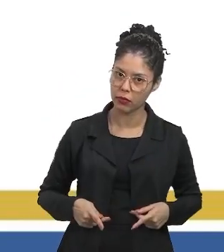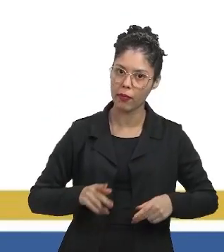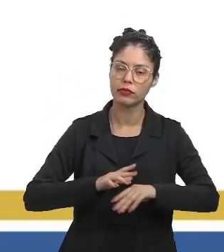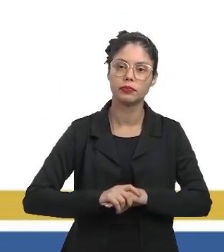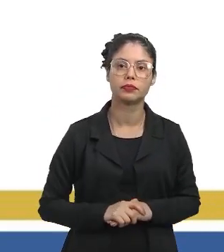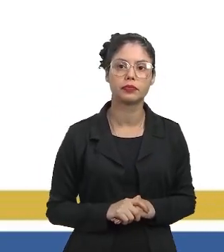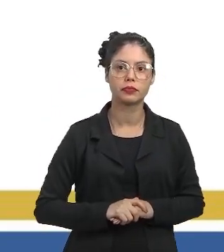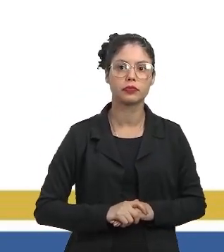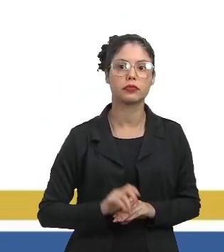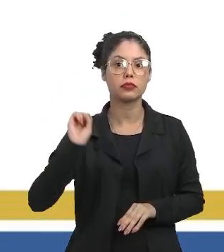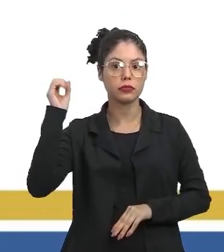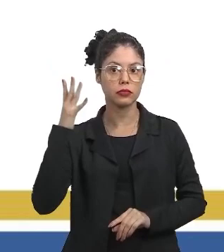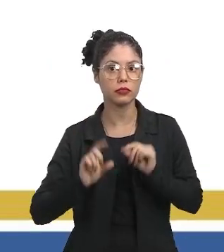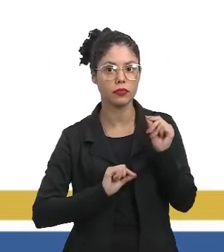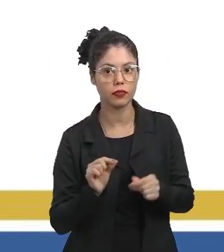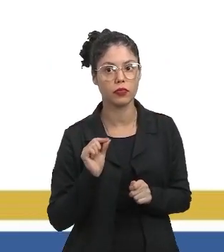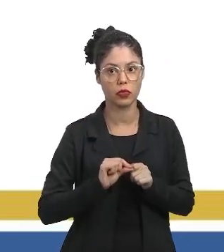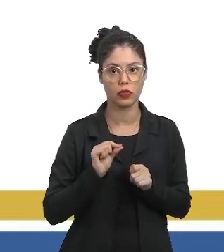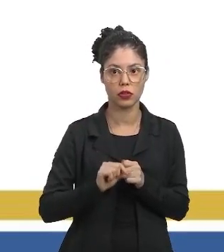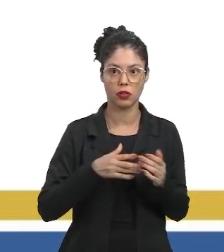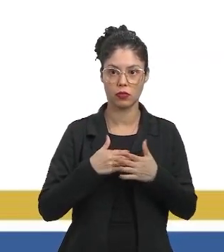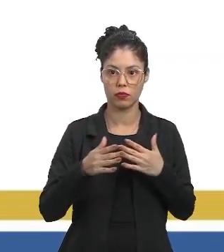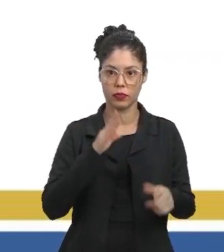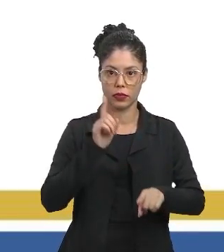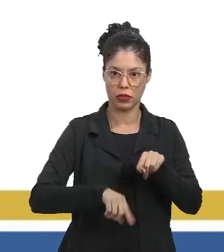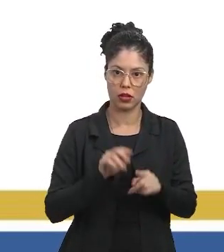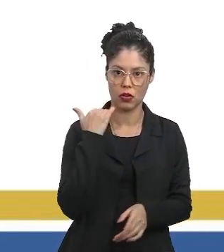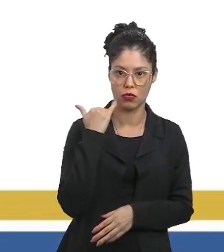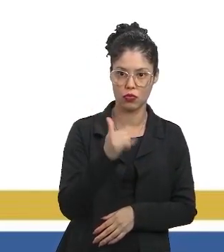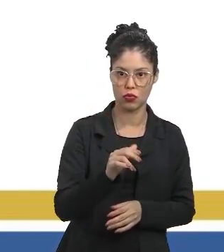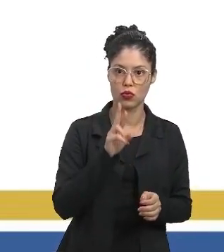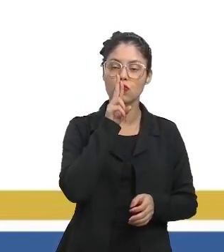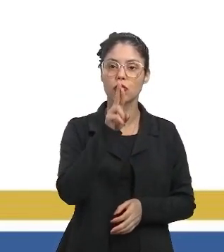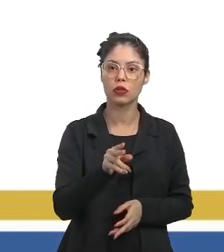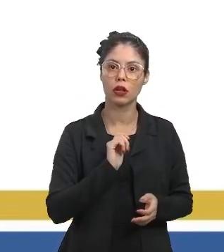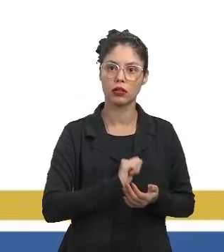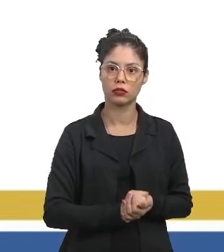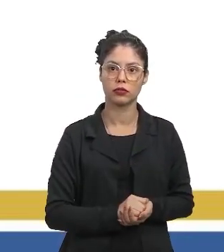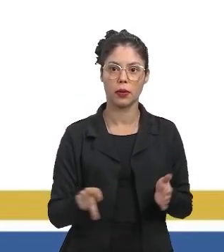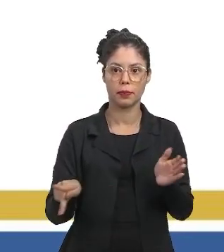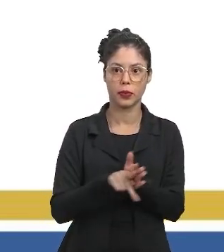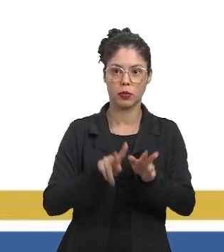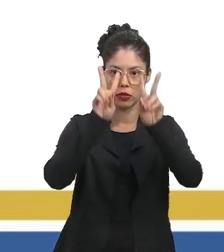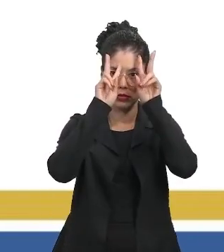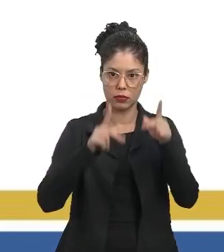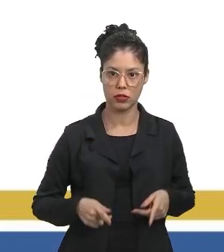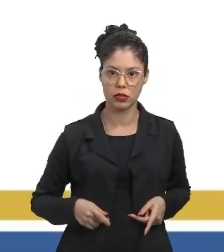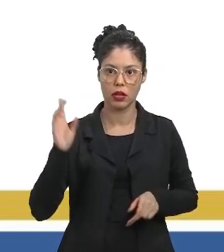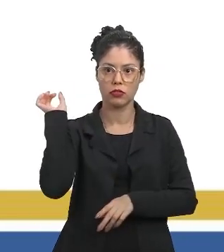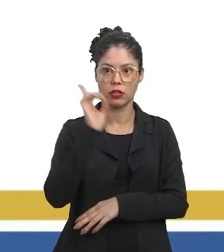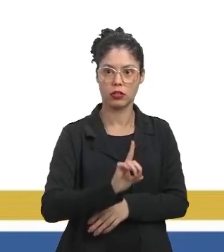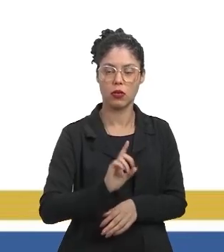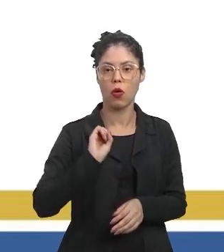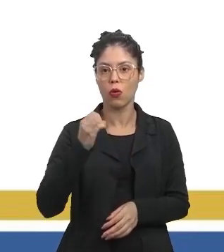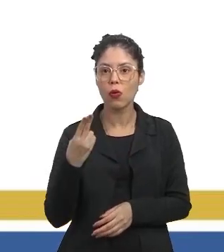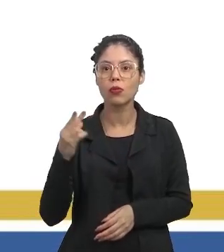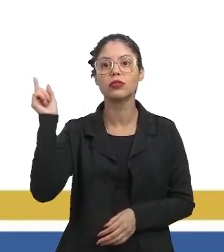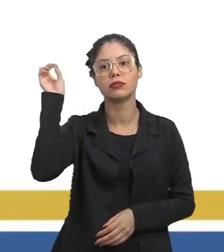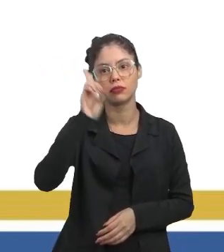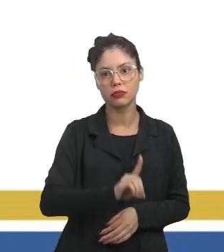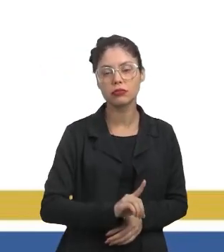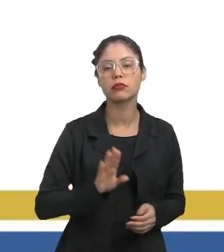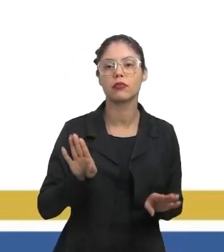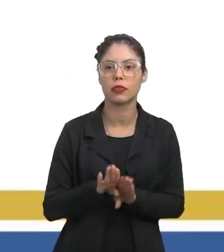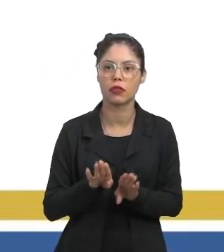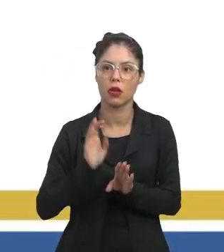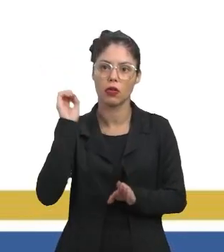Causado por qualquer forma de matéria ou energia resultante das atividades humanas, que, direta ou indiretamente,